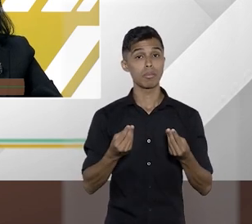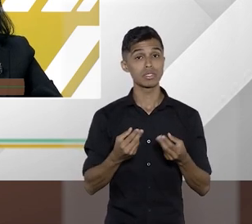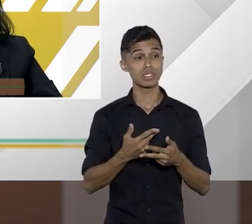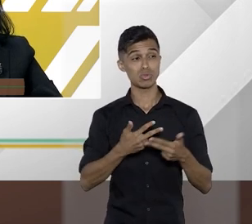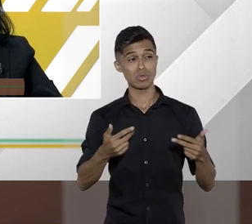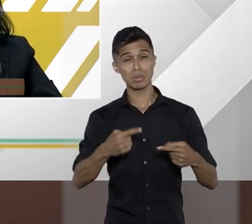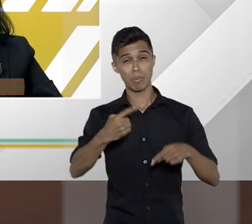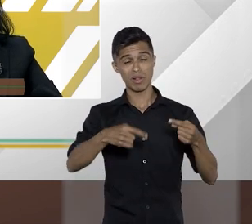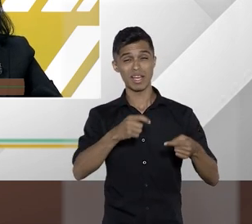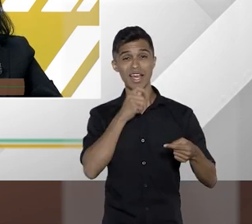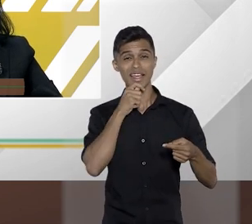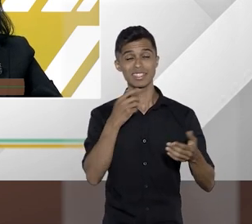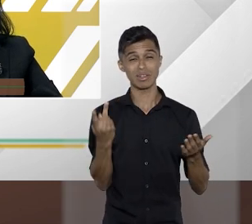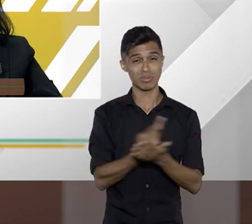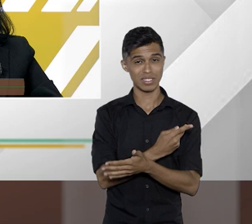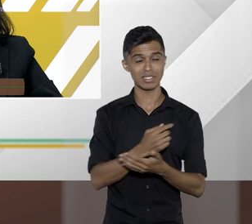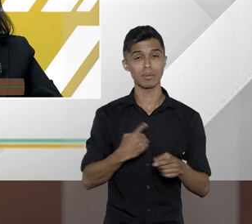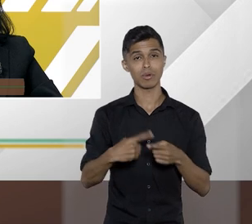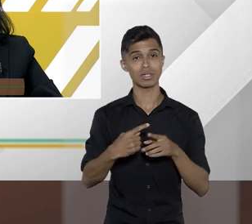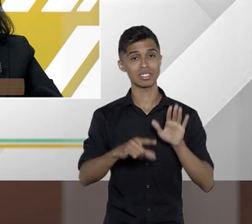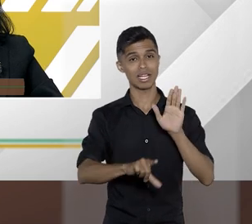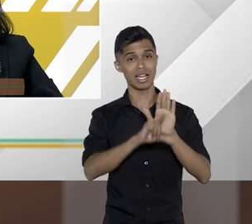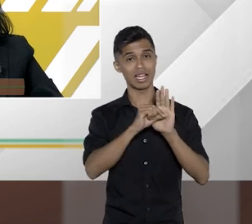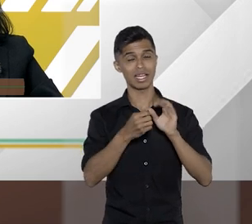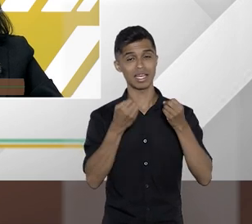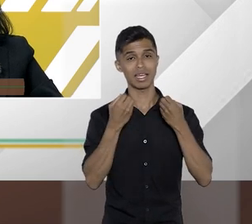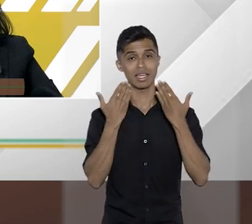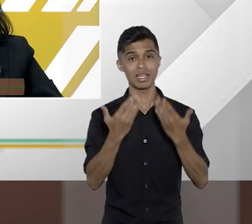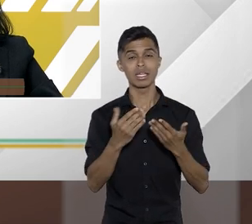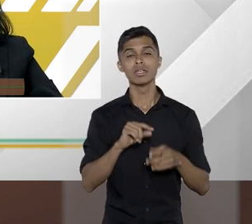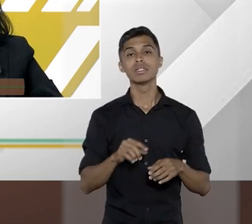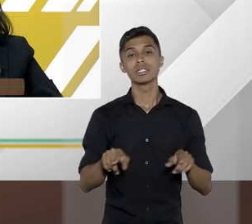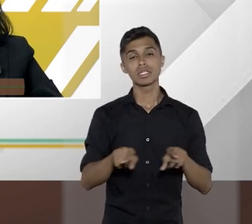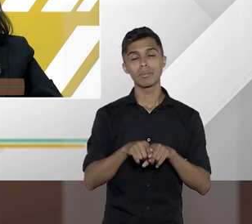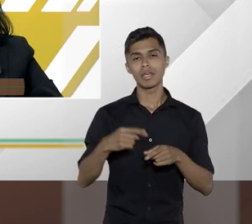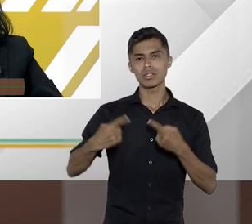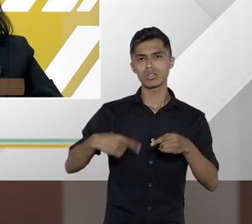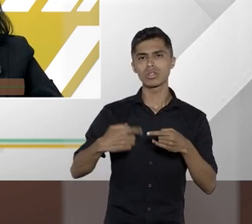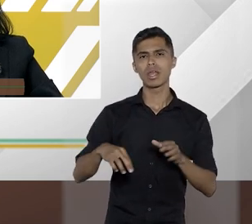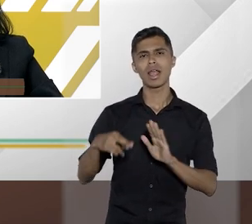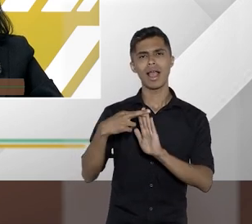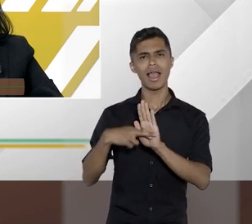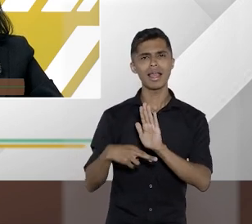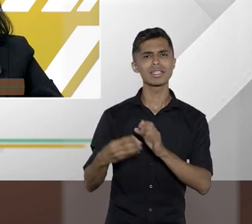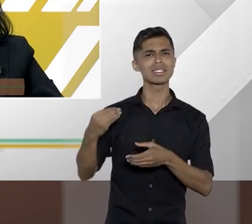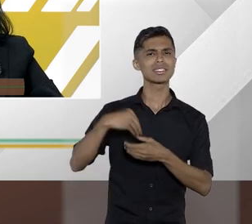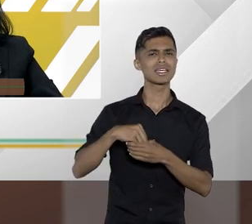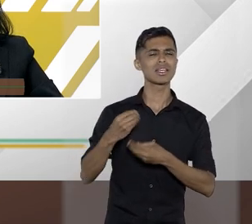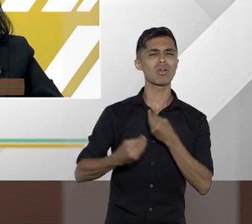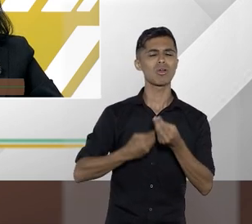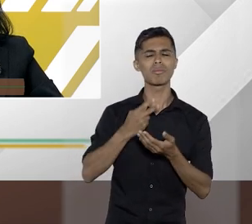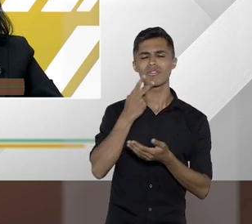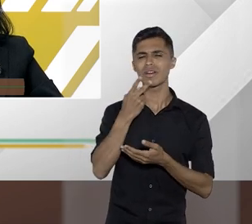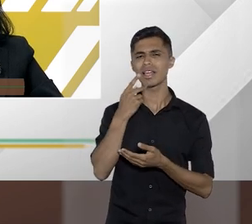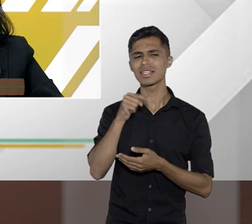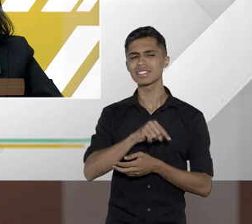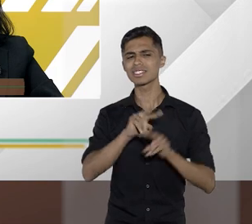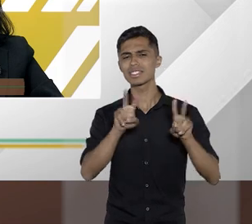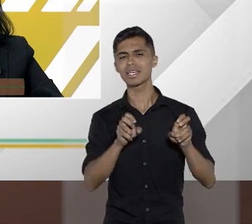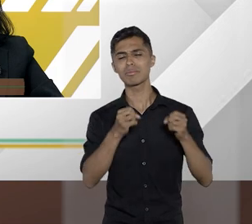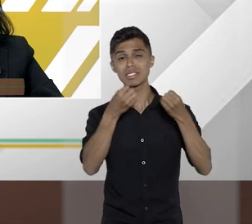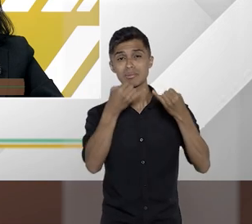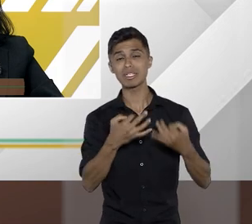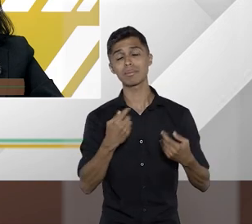vão surgir com base nessa lei e depende aí da discussão da doutrina para a gente saber esclarecer melhor essa lei